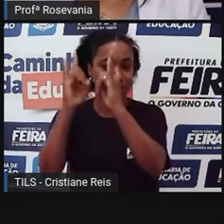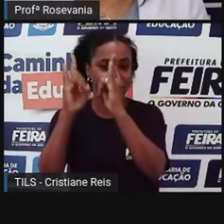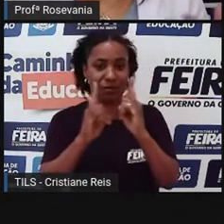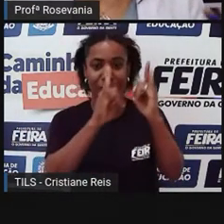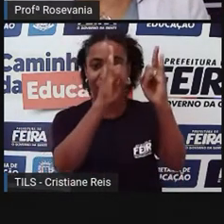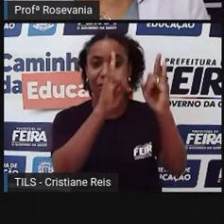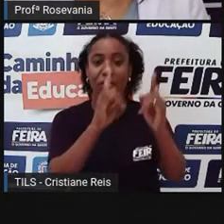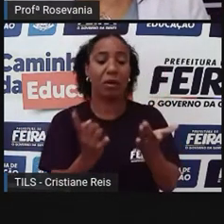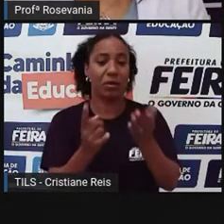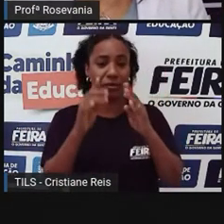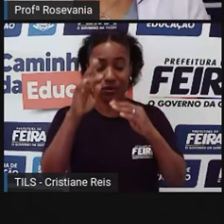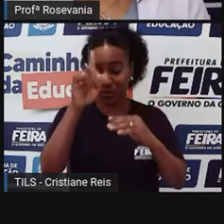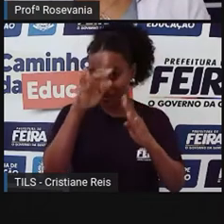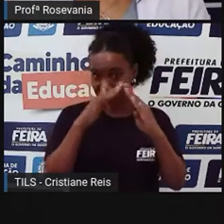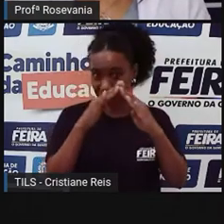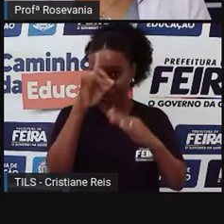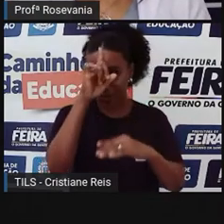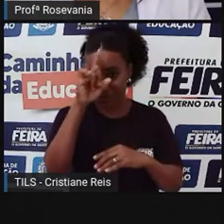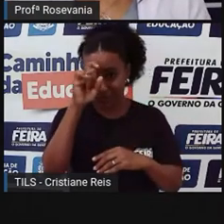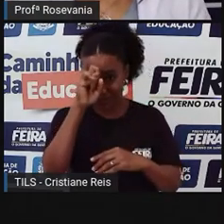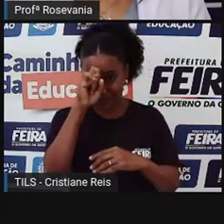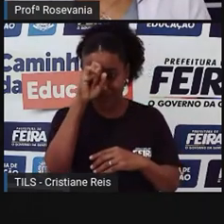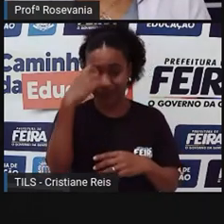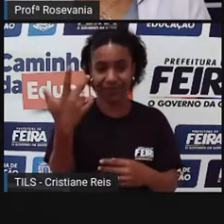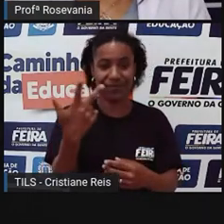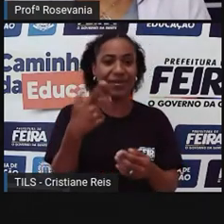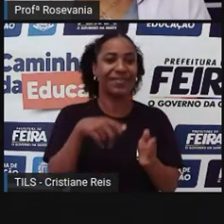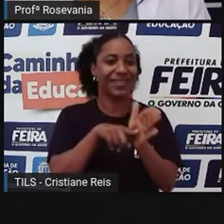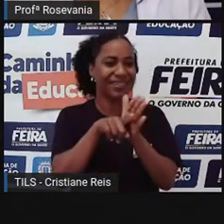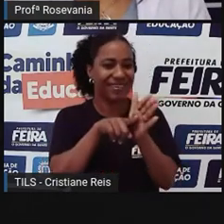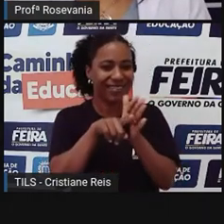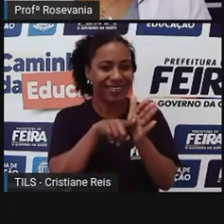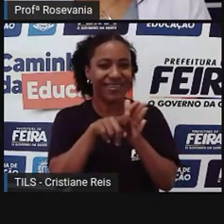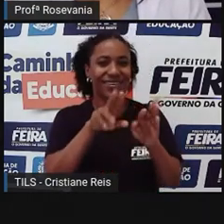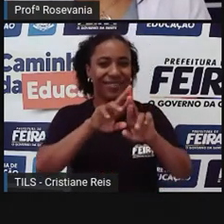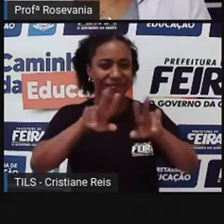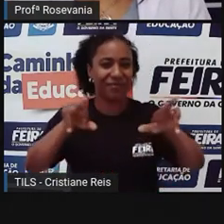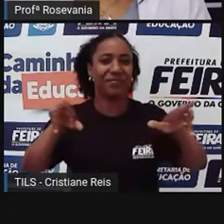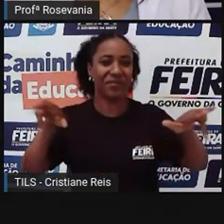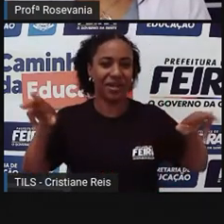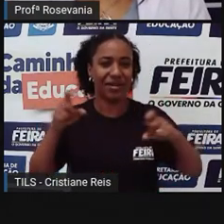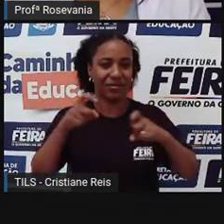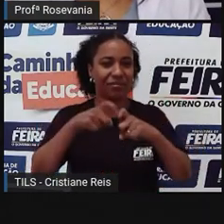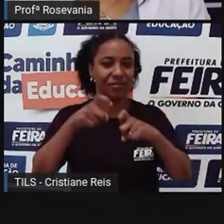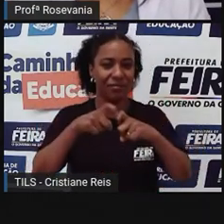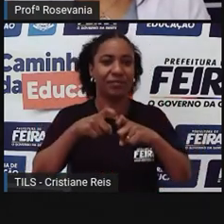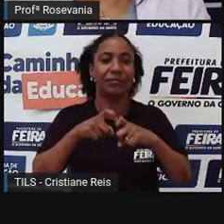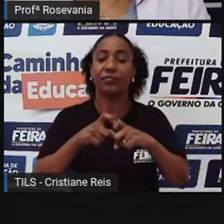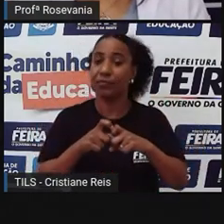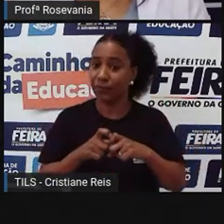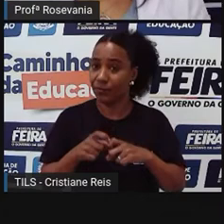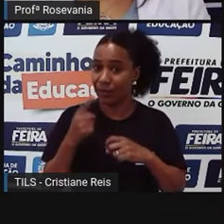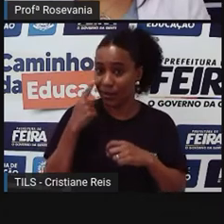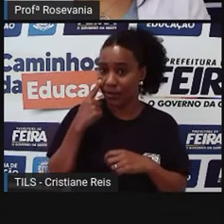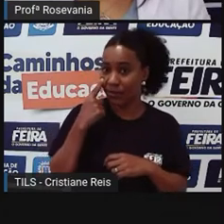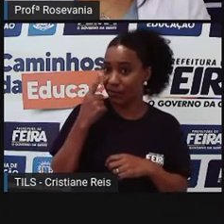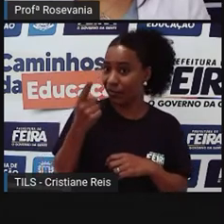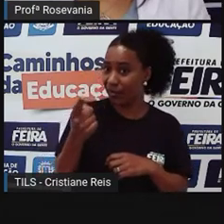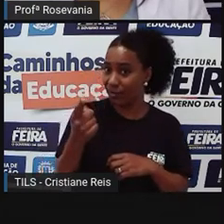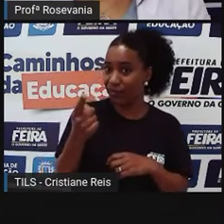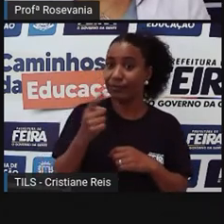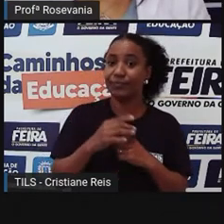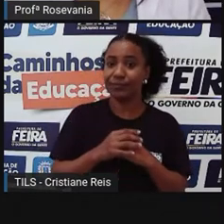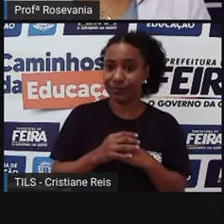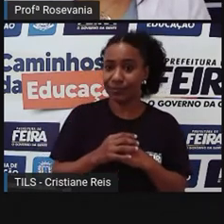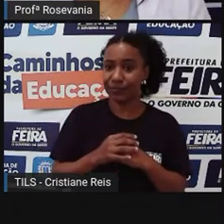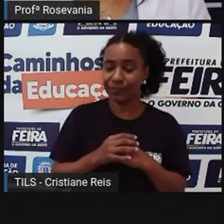de utilidades para ele, inclusive esse aqui, né, que tem uma série de especialidades médicas, que é